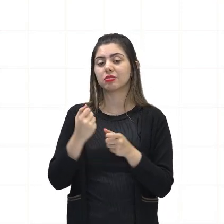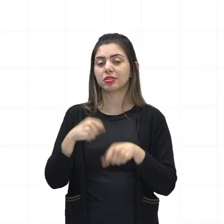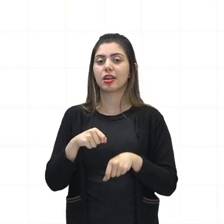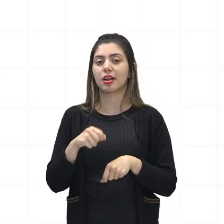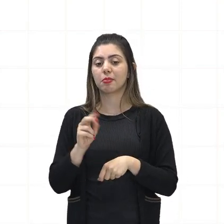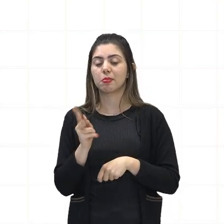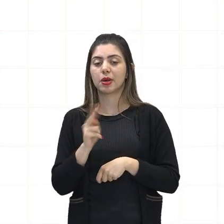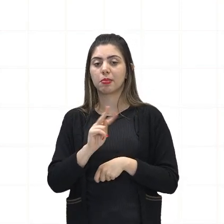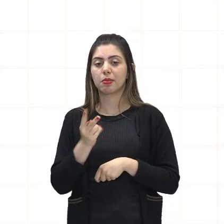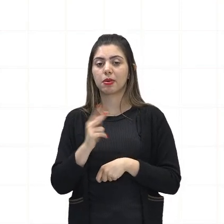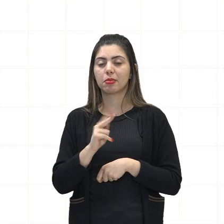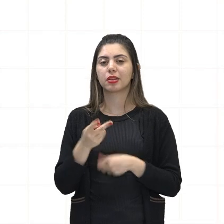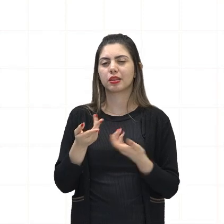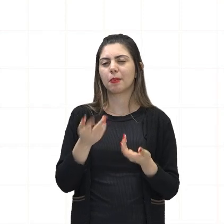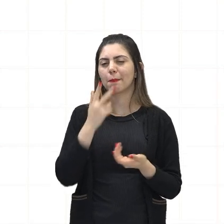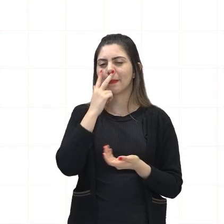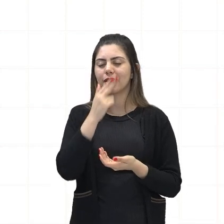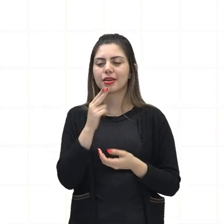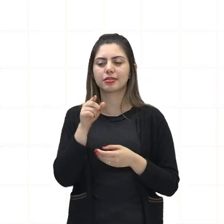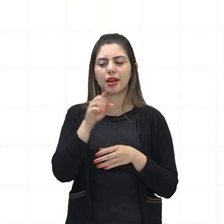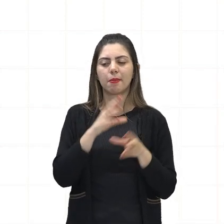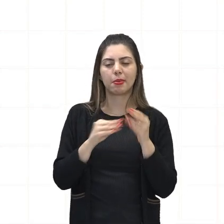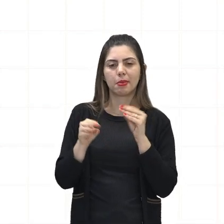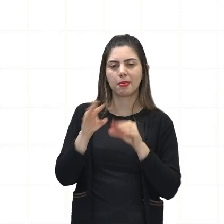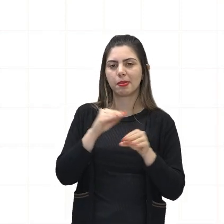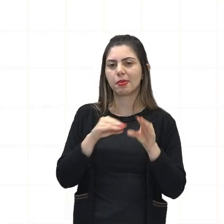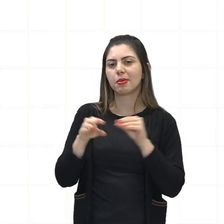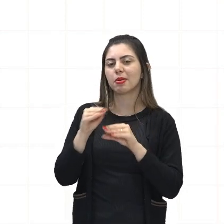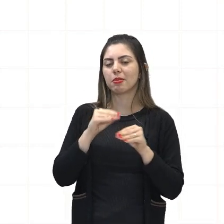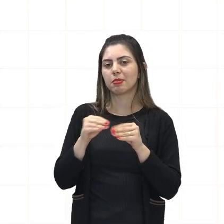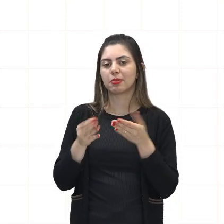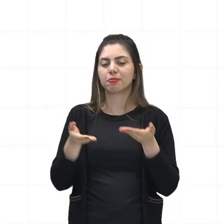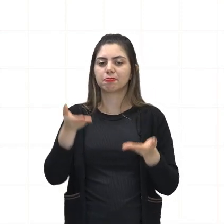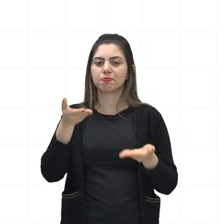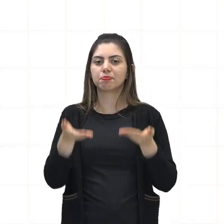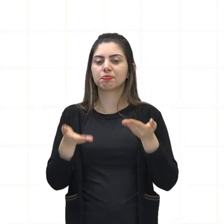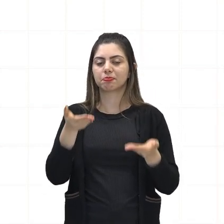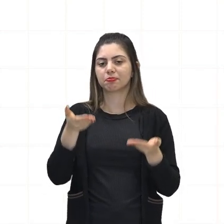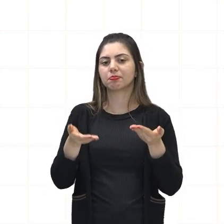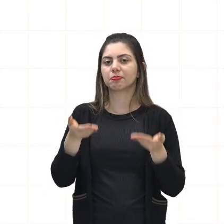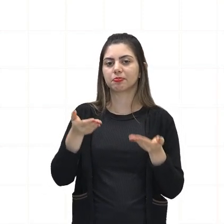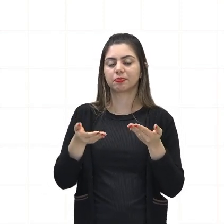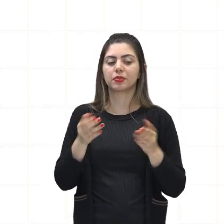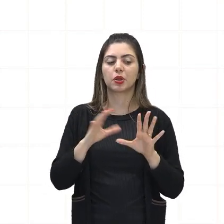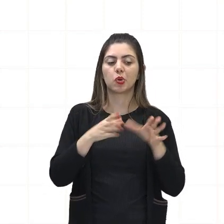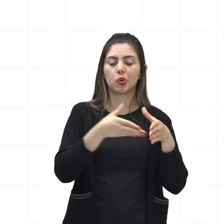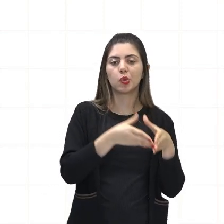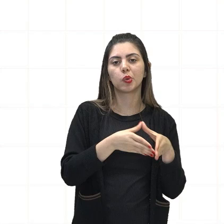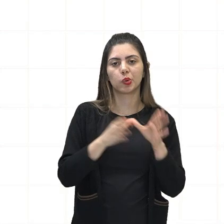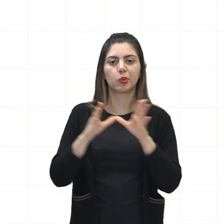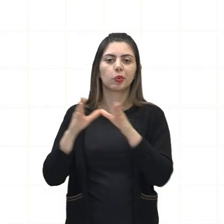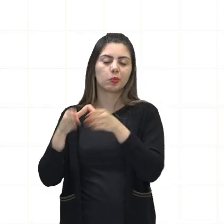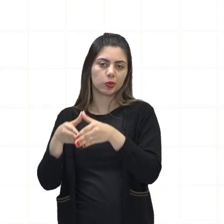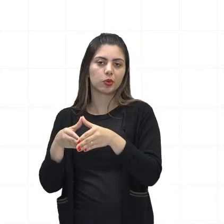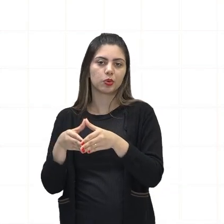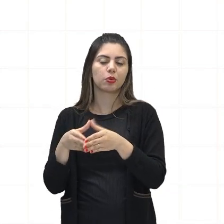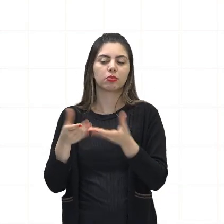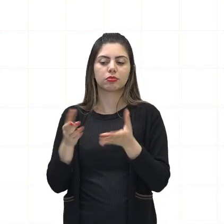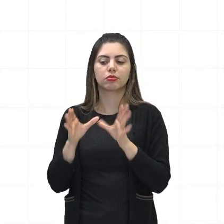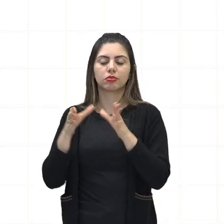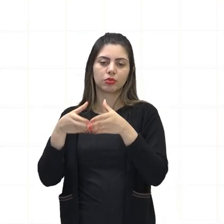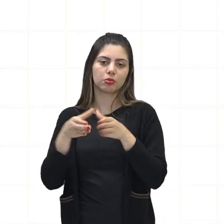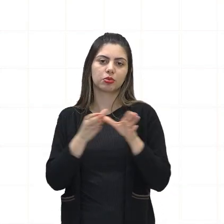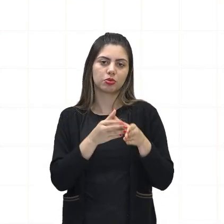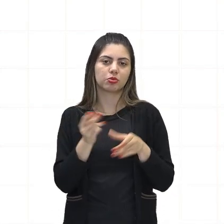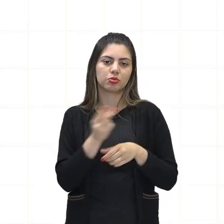Então, ele estava equilibrando os interesses de cada partido, tanto o conservador quanto